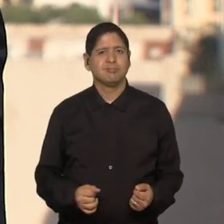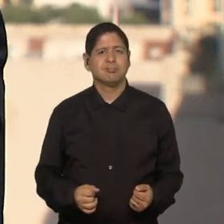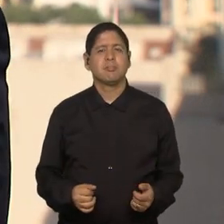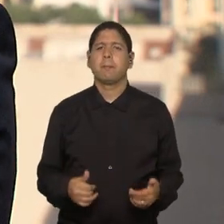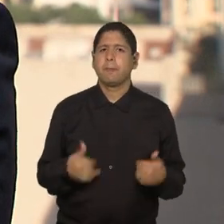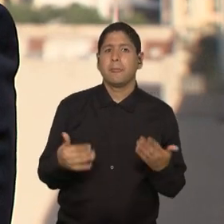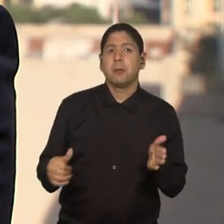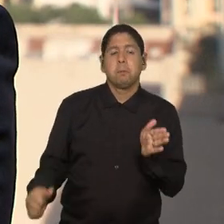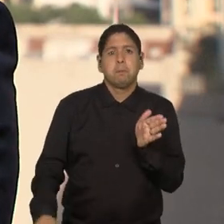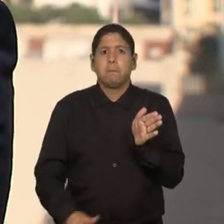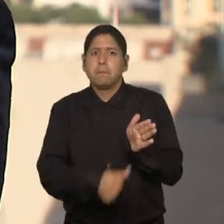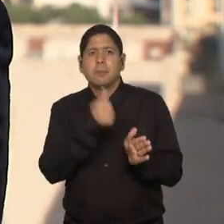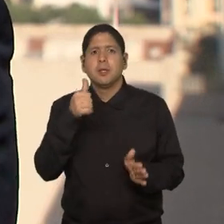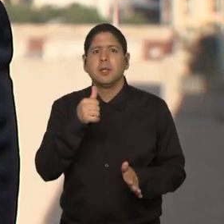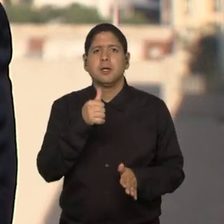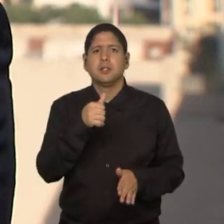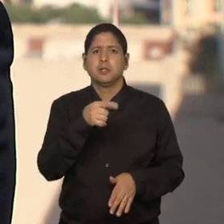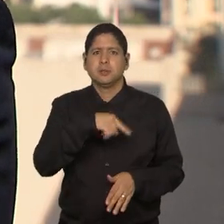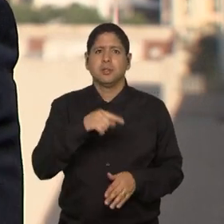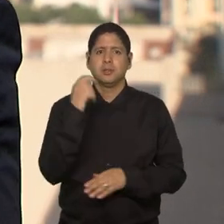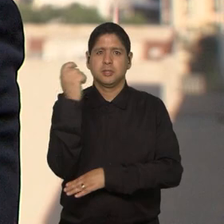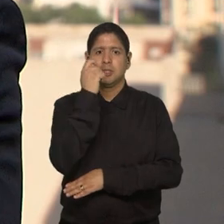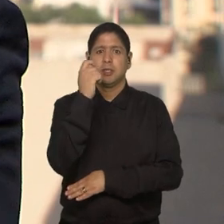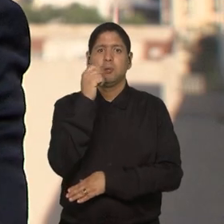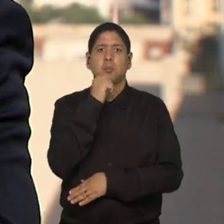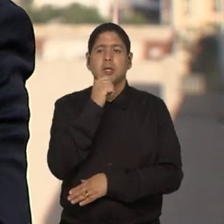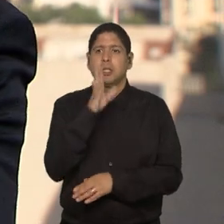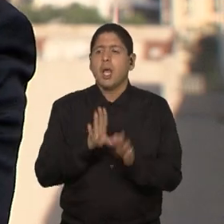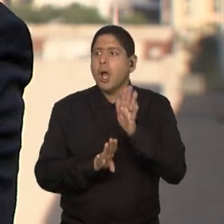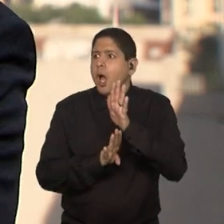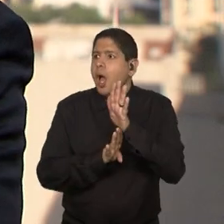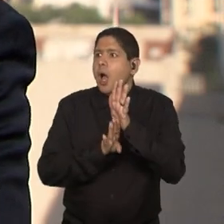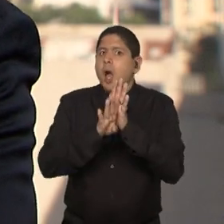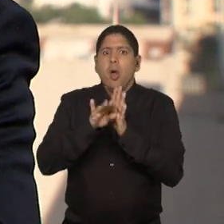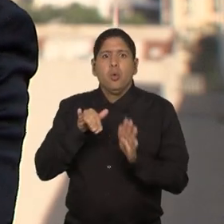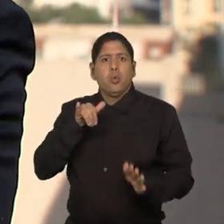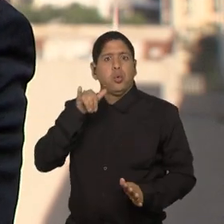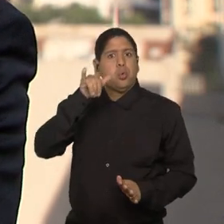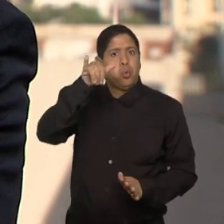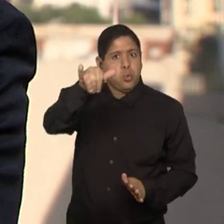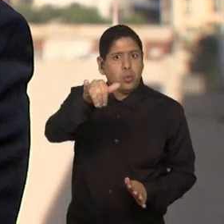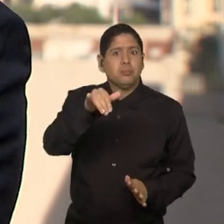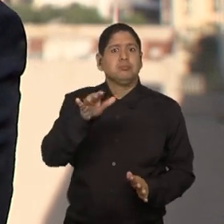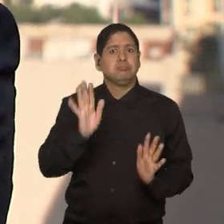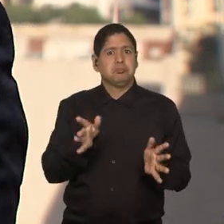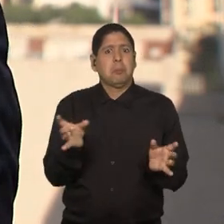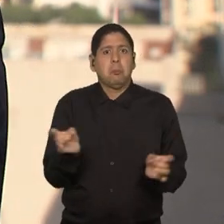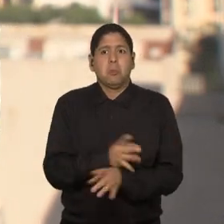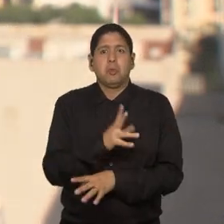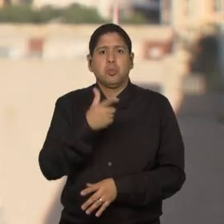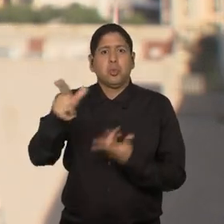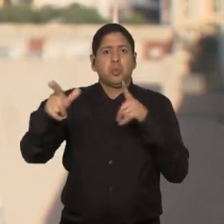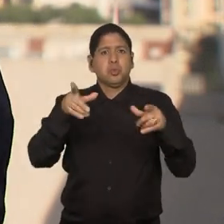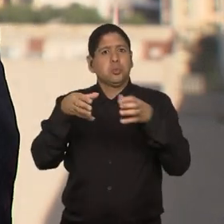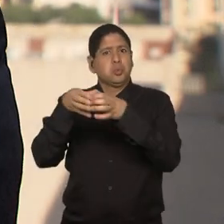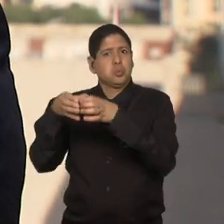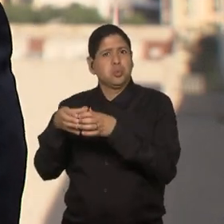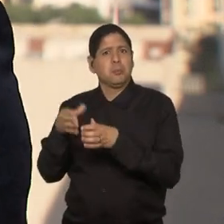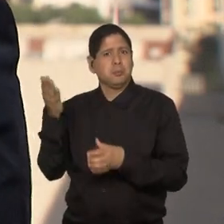Pela primeira vez, a seleção feminina está voando num voo fretado, voou para lá num voo fretado, coisa que as outras